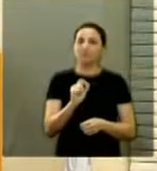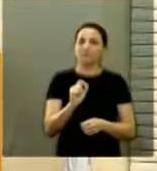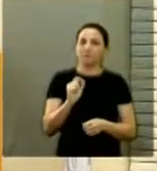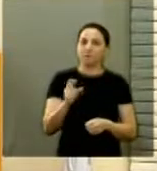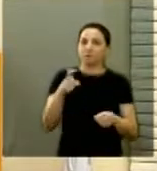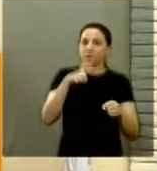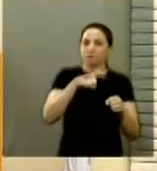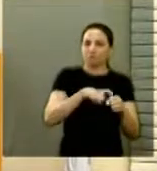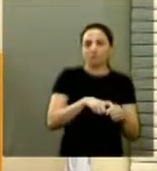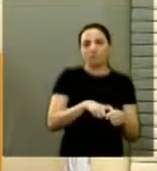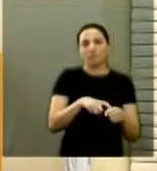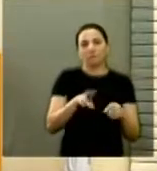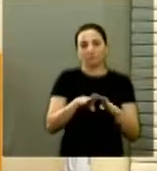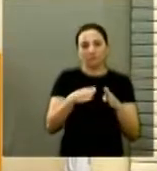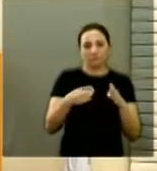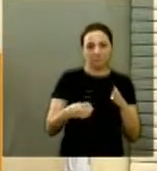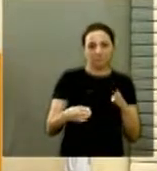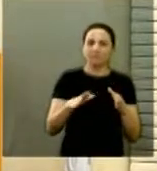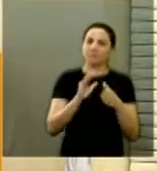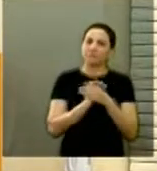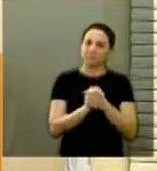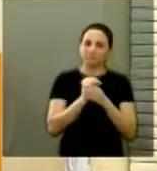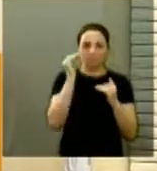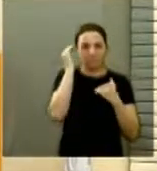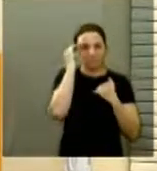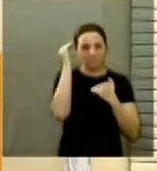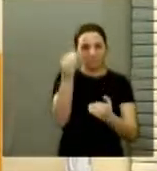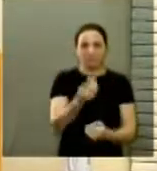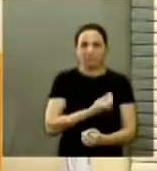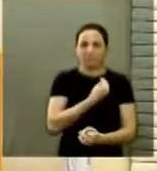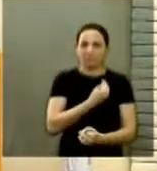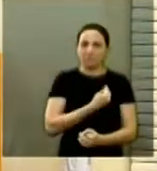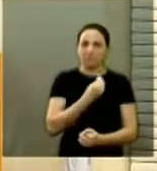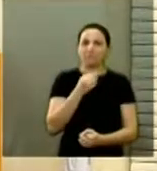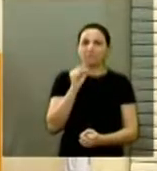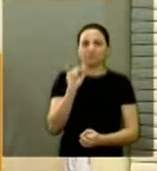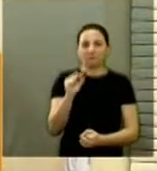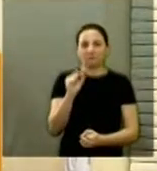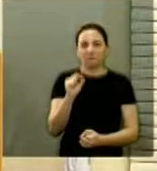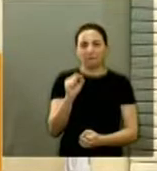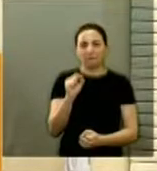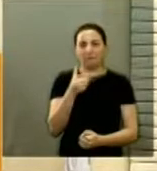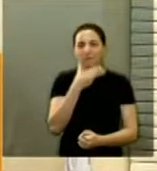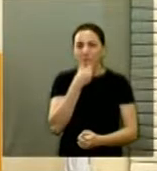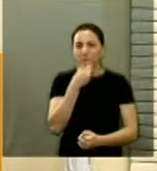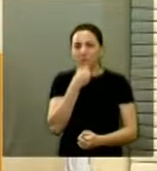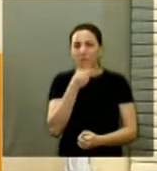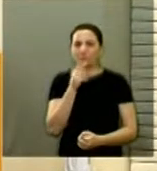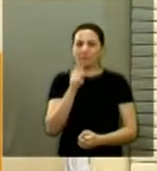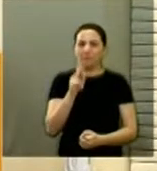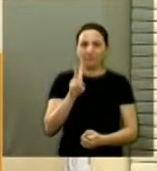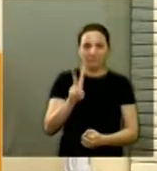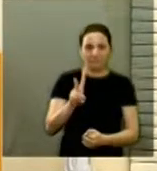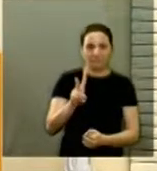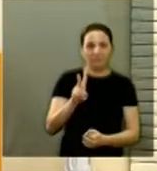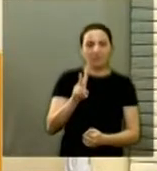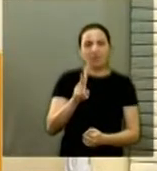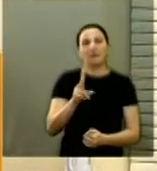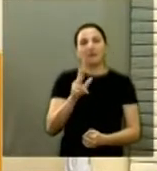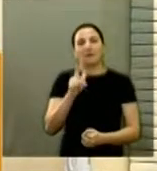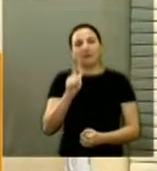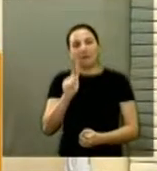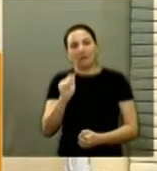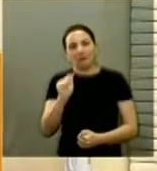pela volta da senhora. E também agradecer a presença do Galo, está ali hoje, do PV, o nosso amigo Galo, que está ali